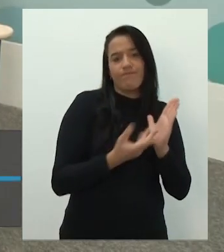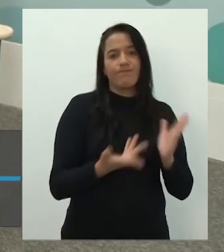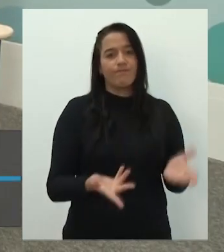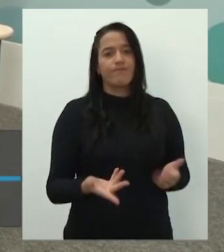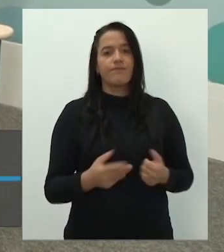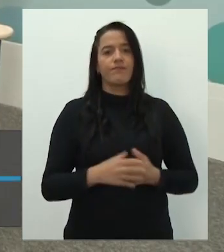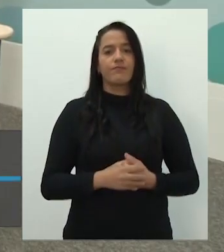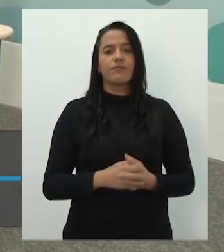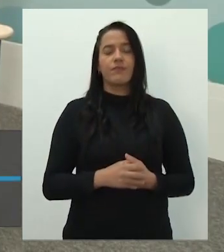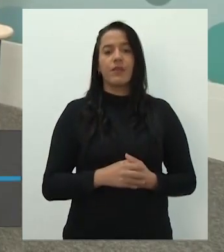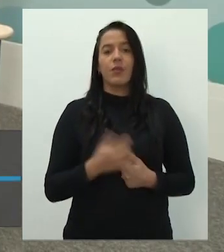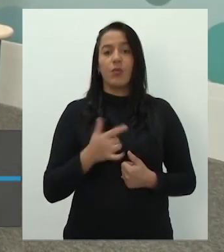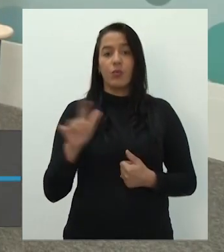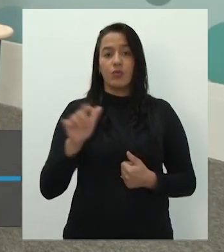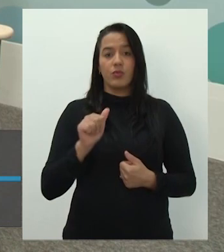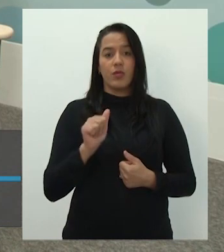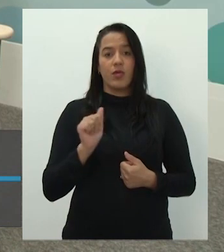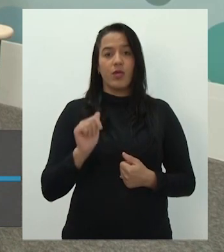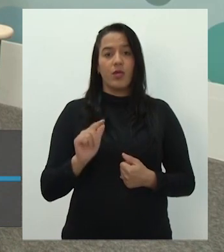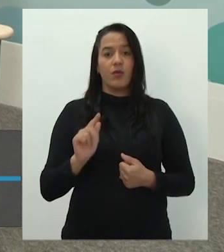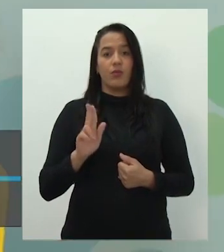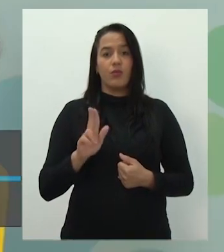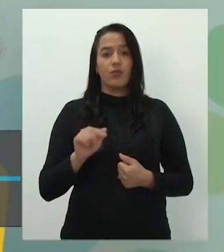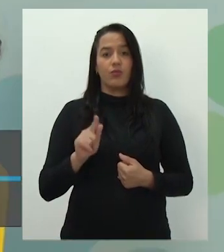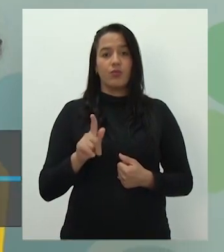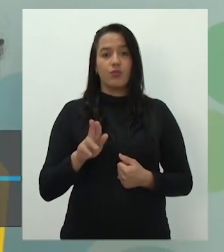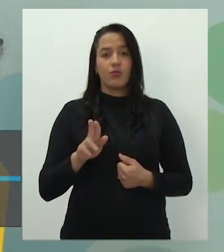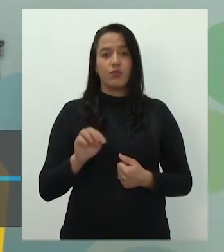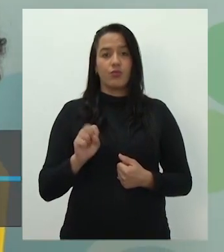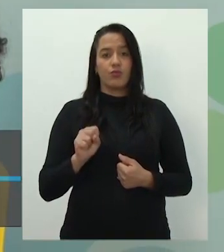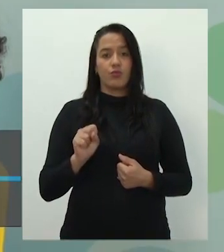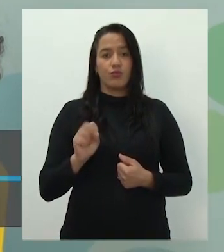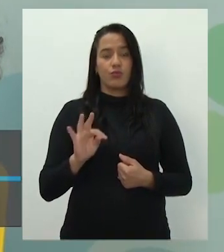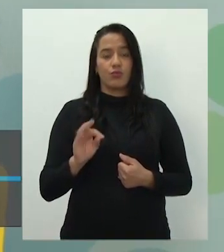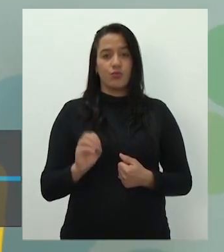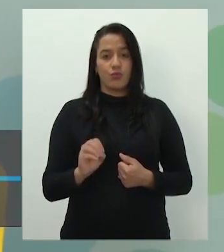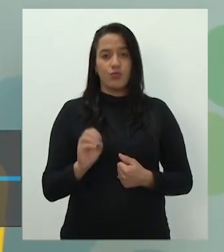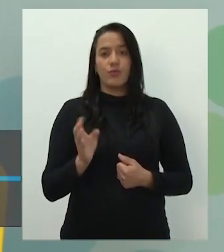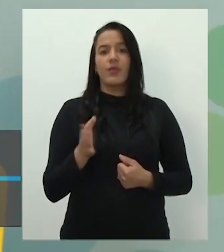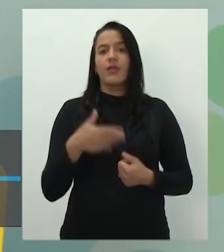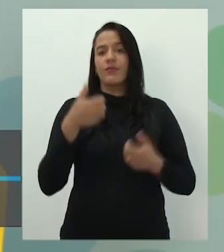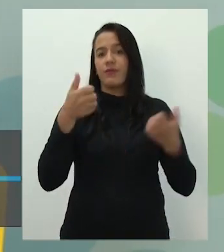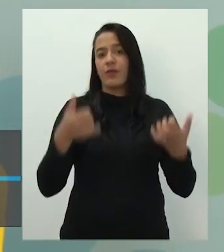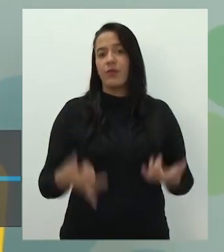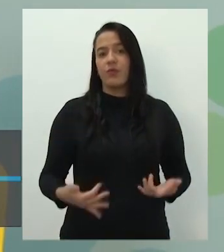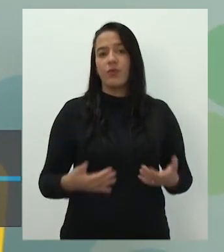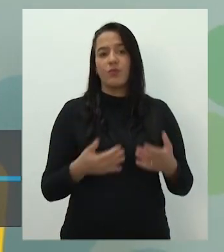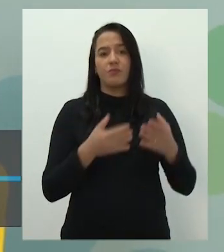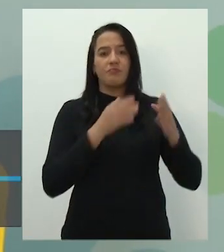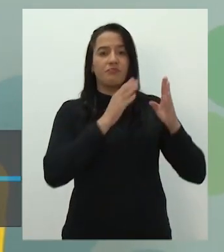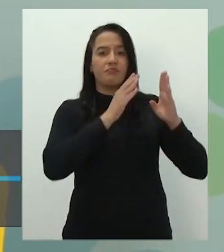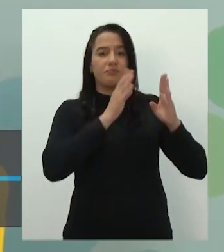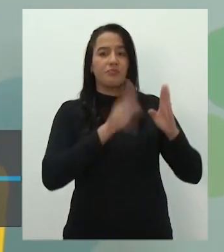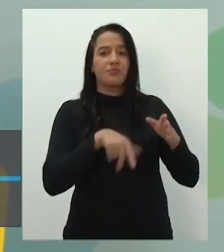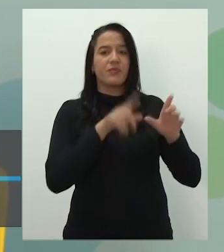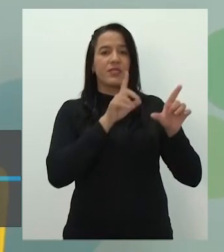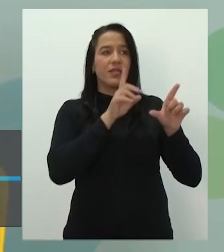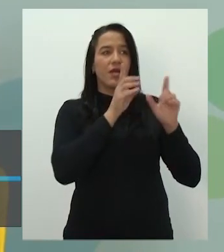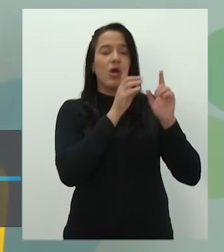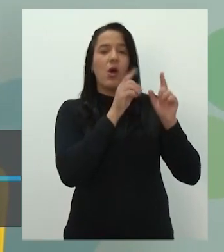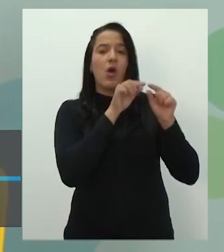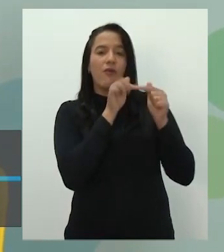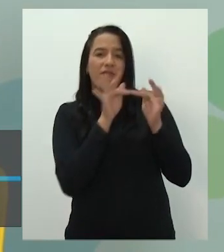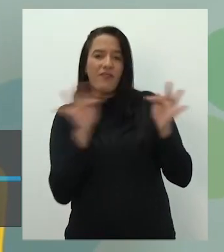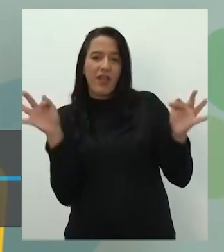Augusto Henrique, conjunto de frases enfileiradas logicamente. Conjunto de